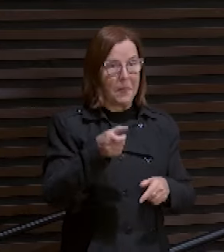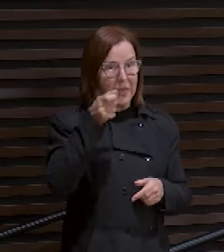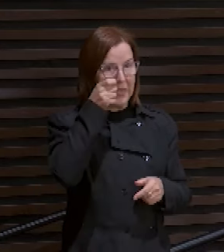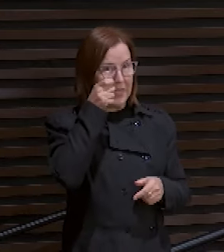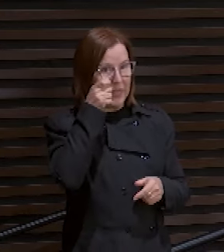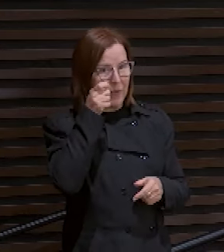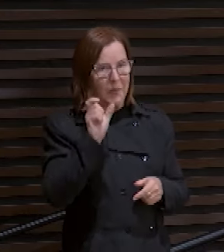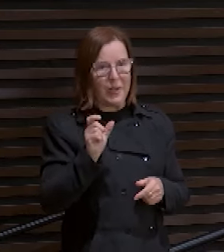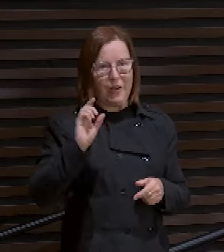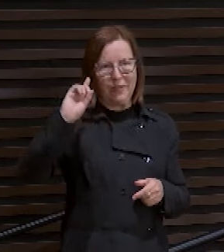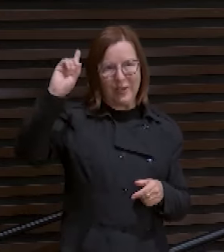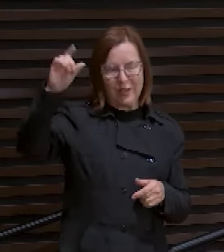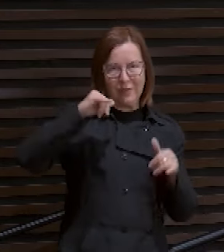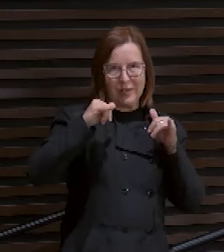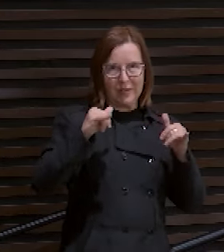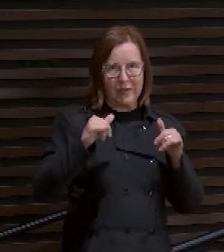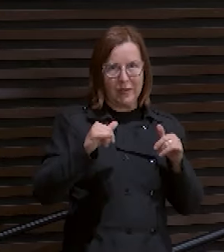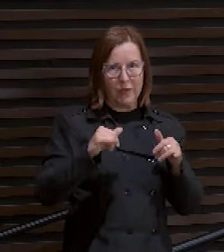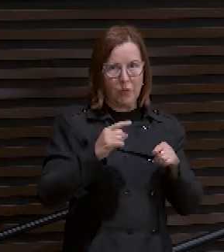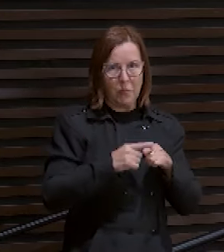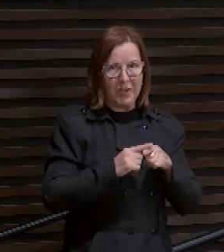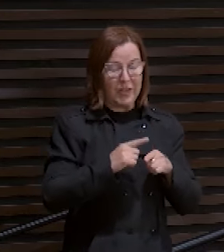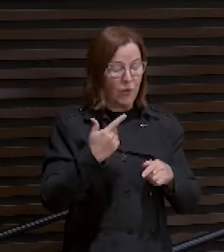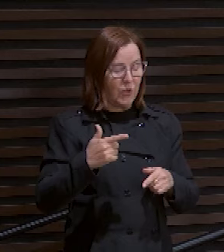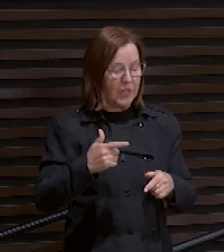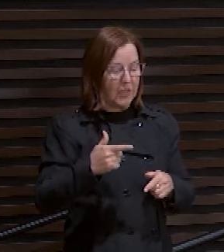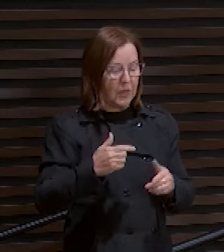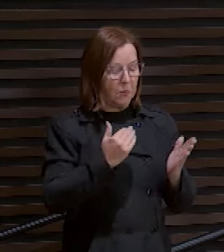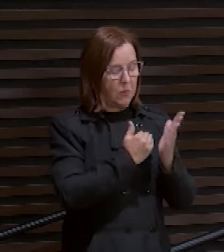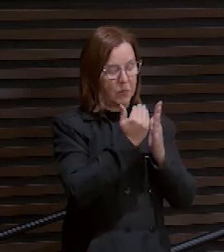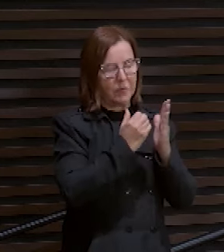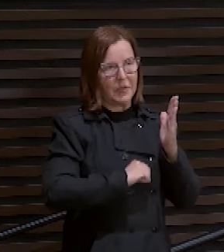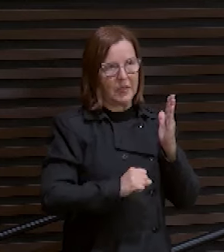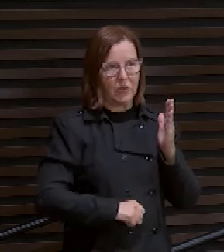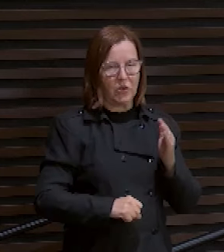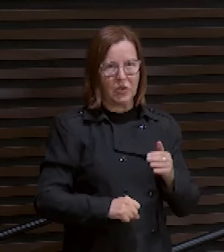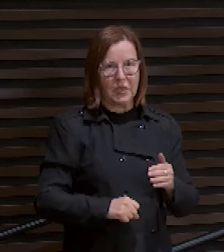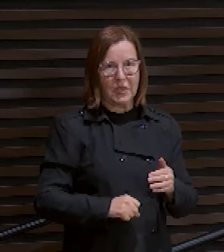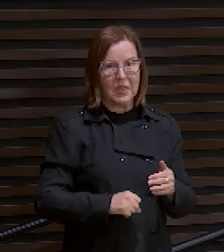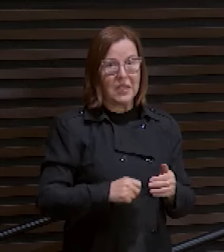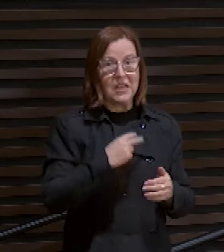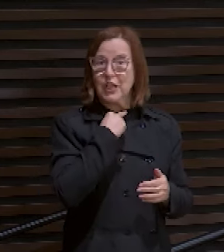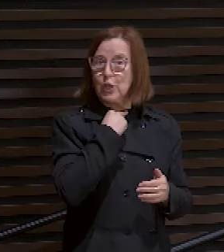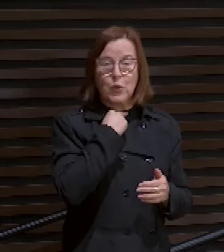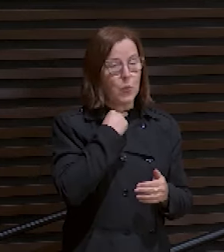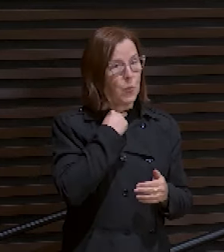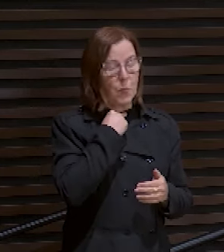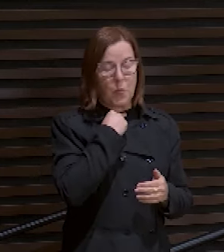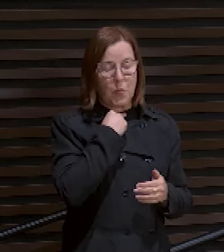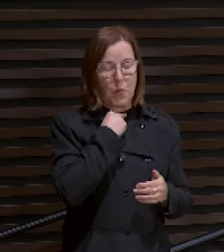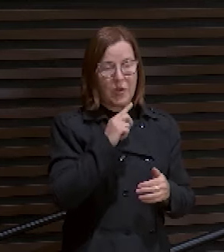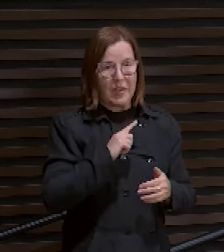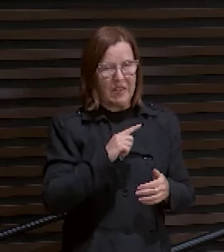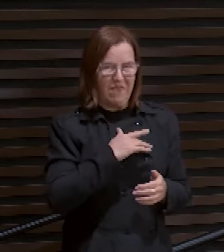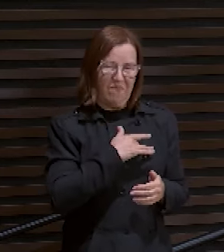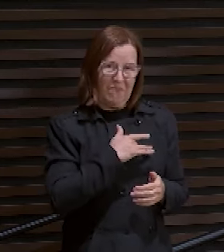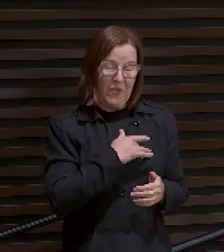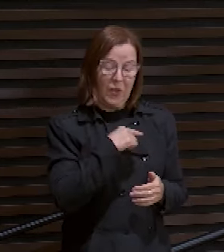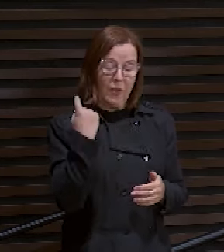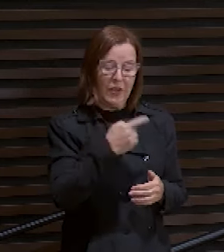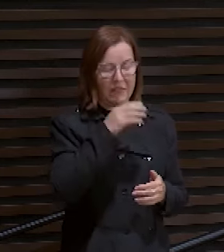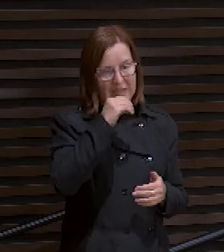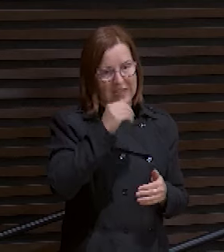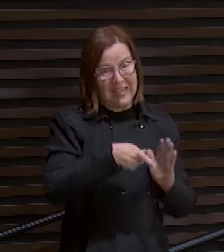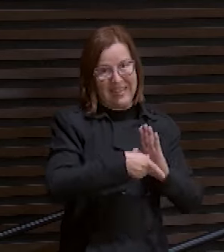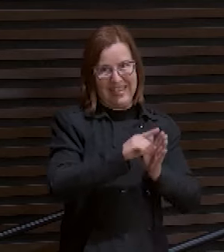Palavra de Deus está dizendo. Porque não temos um sumo sacerdote que não possa compadecer-se das nossas fraquezas. Antes,